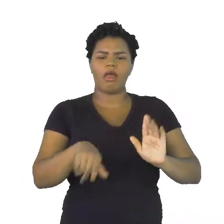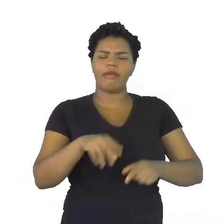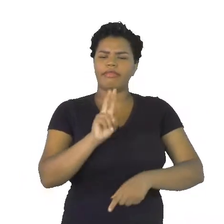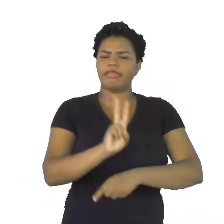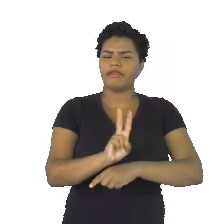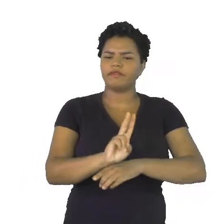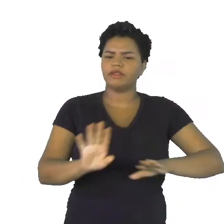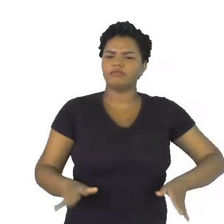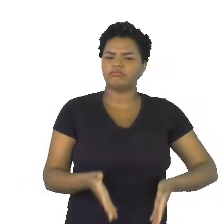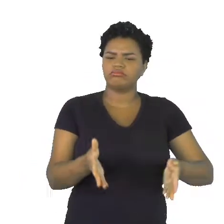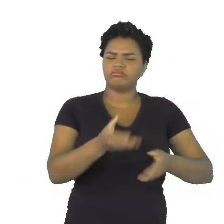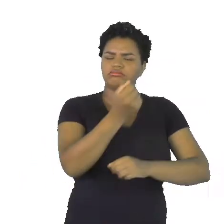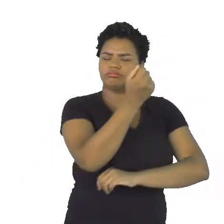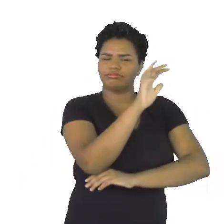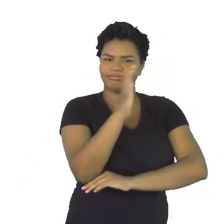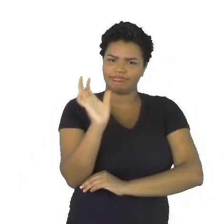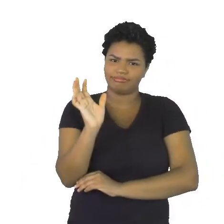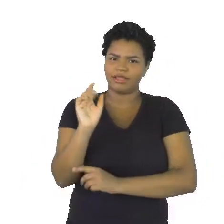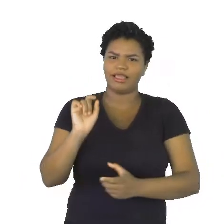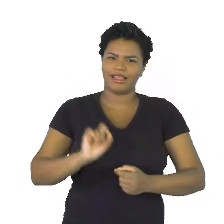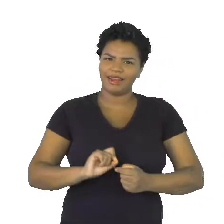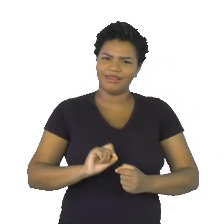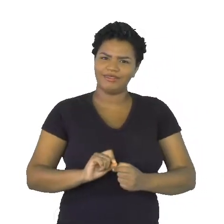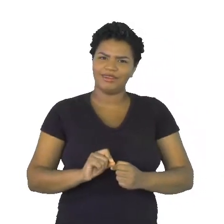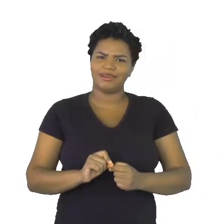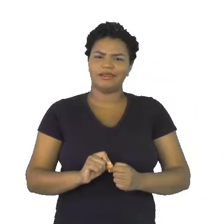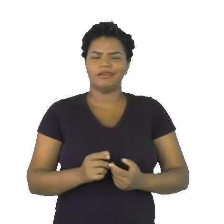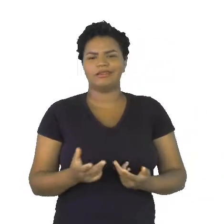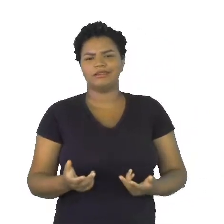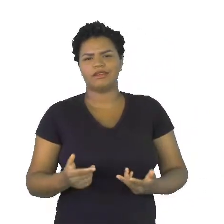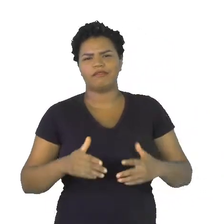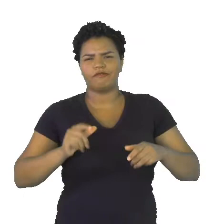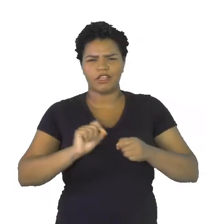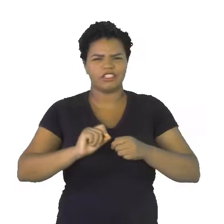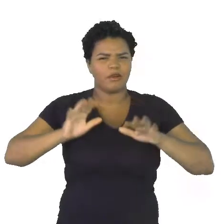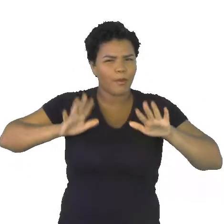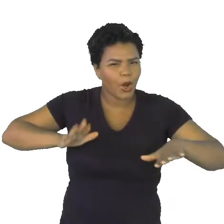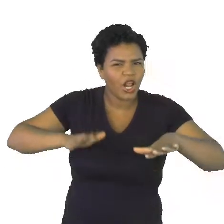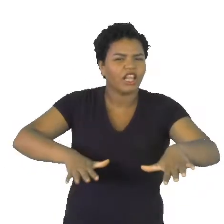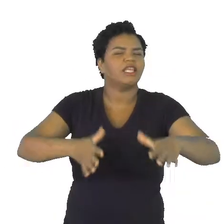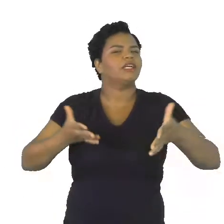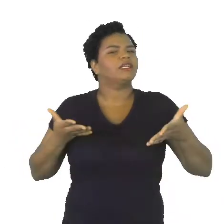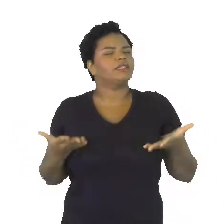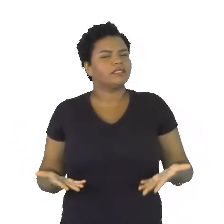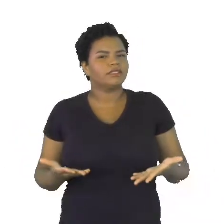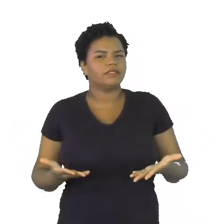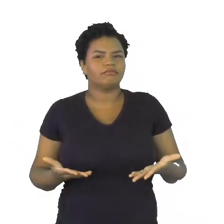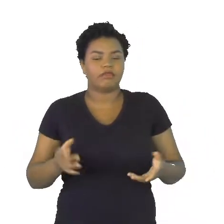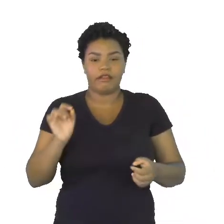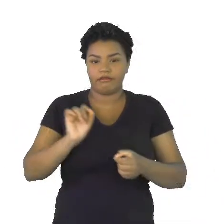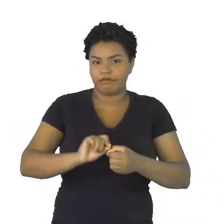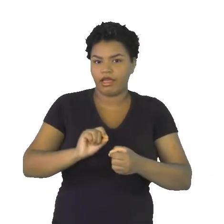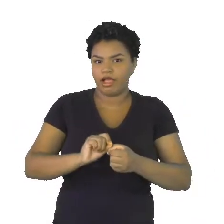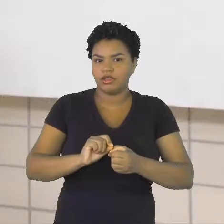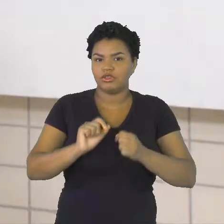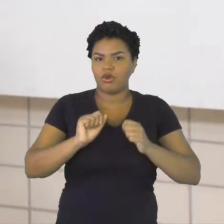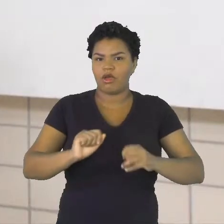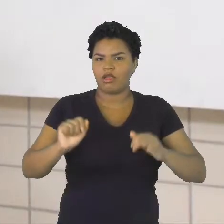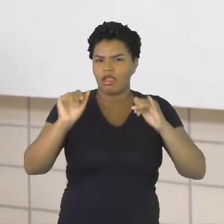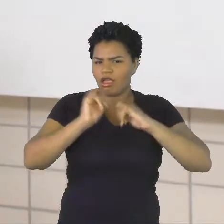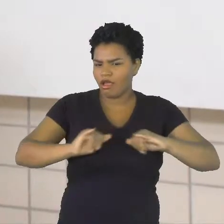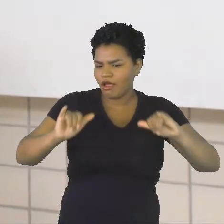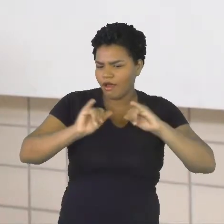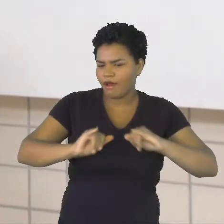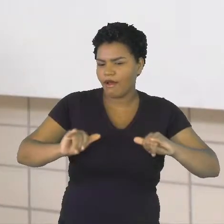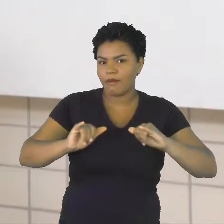ambiente. E eles fazem isso, meninos, por meio de protestos, eles elaboram campanhas publicitárias